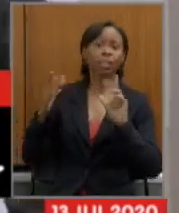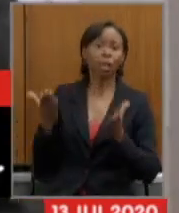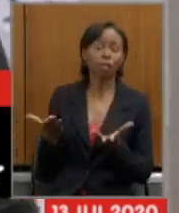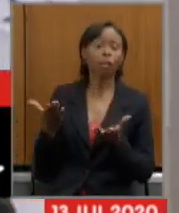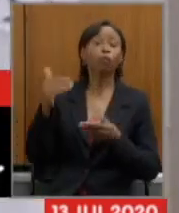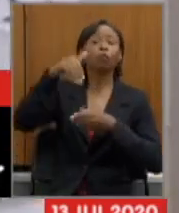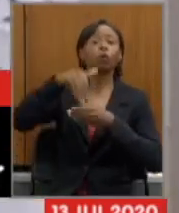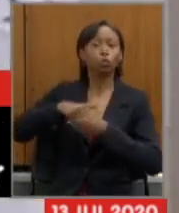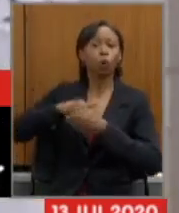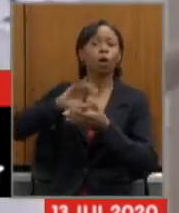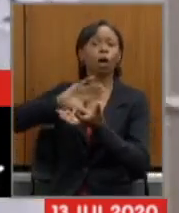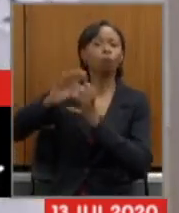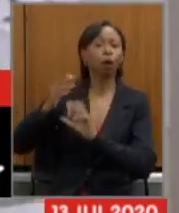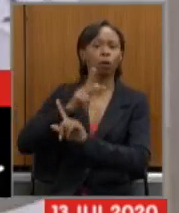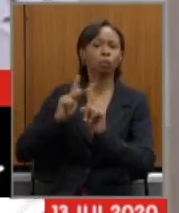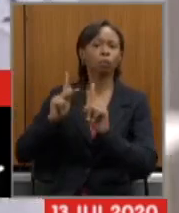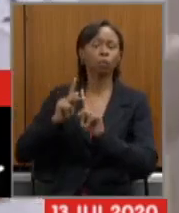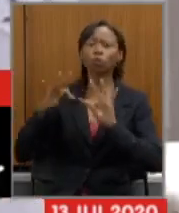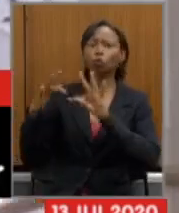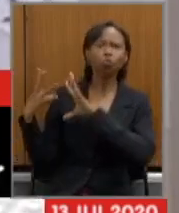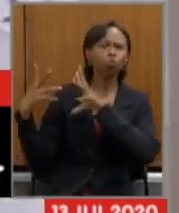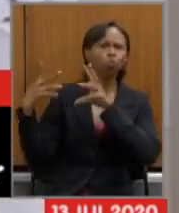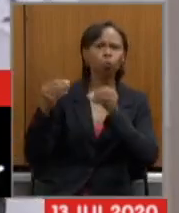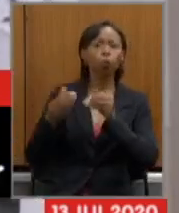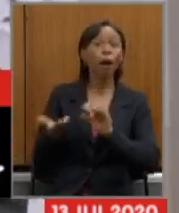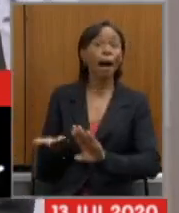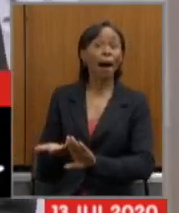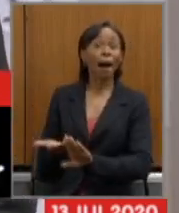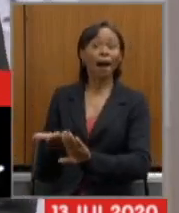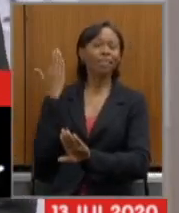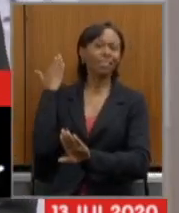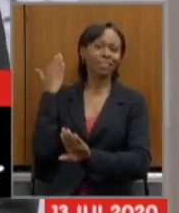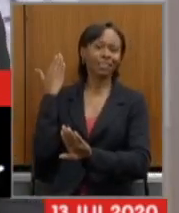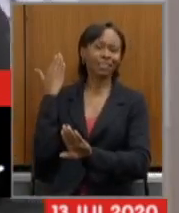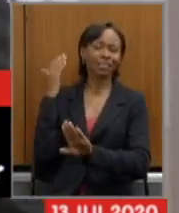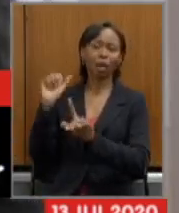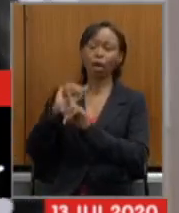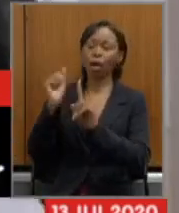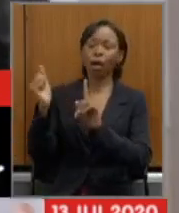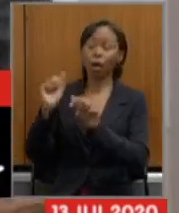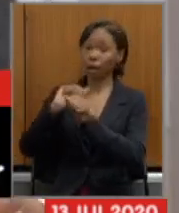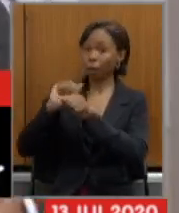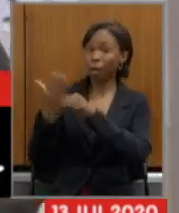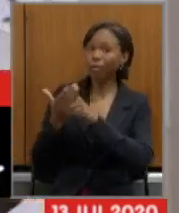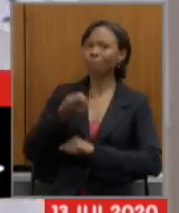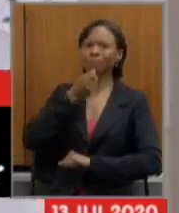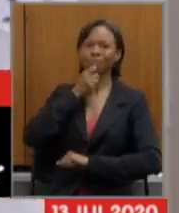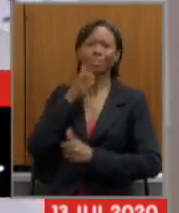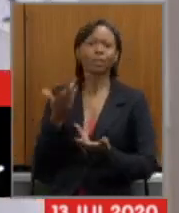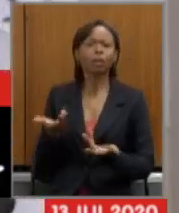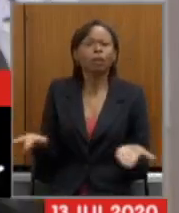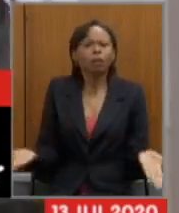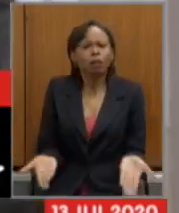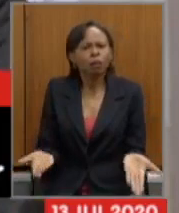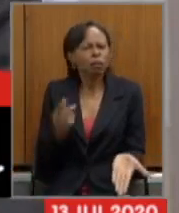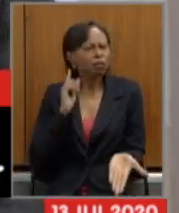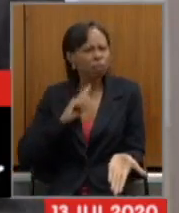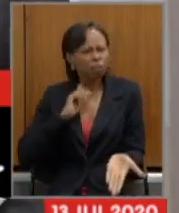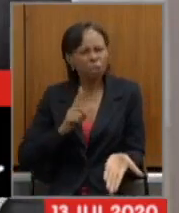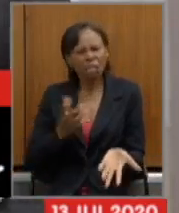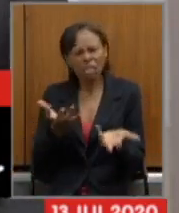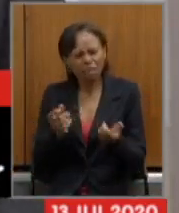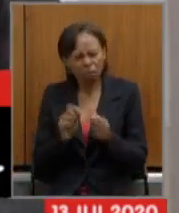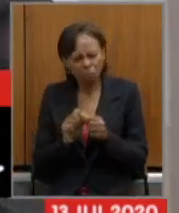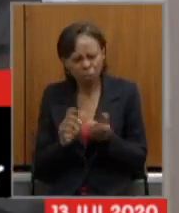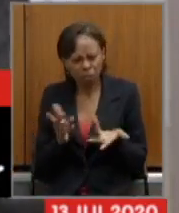da Previdência todos eles votaram antes da pandemia mas por que Minas quer fazer isso agora e eu deixo